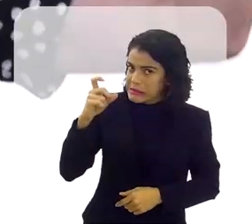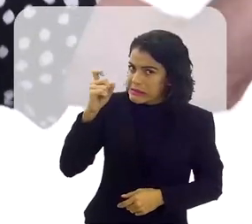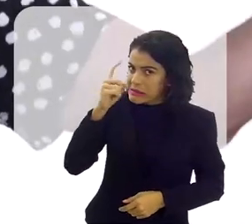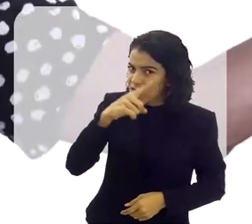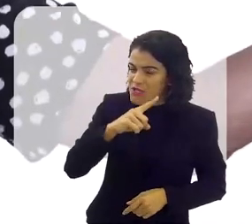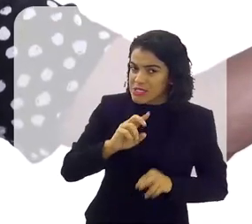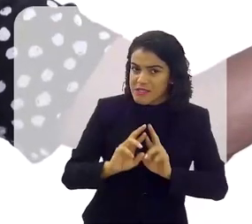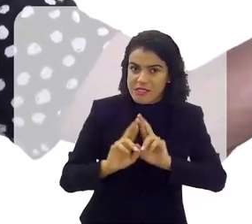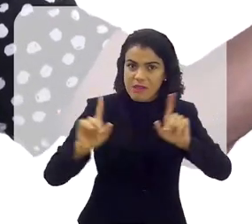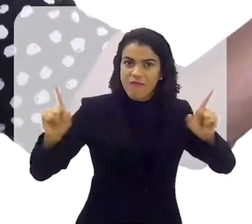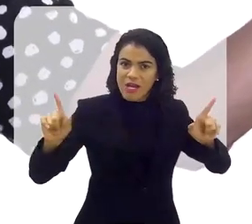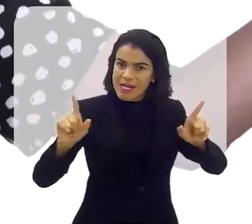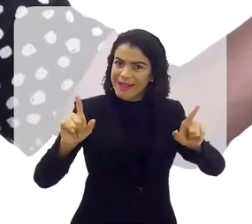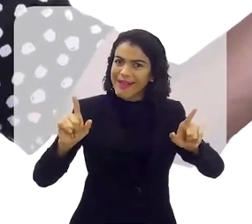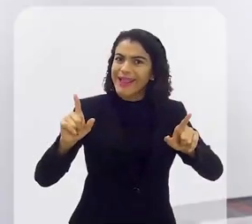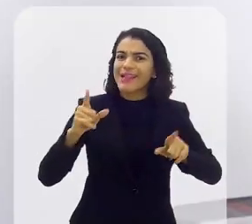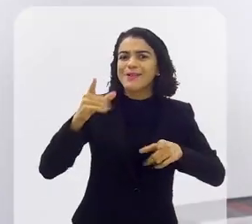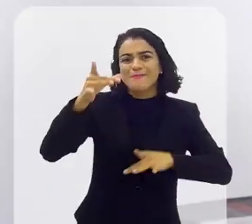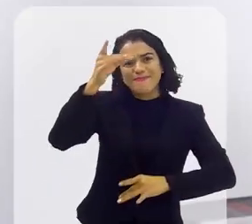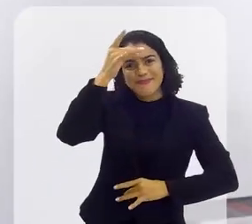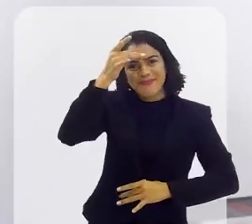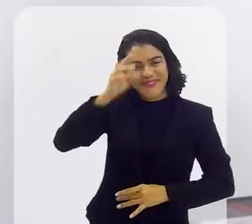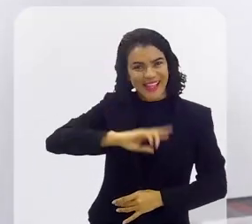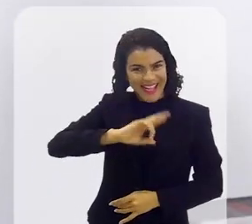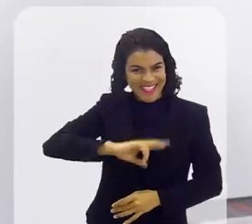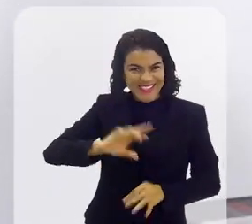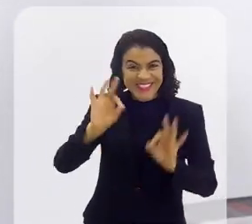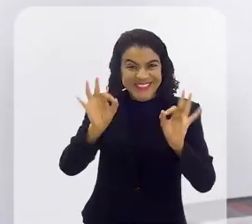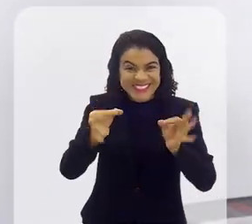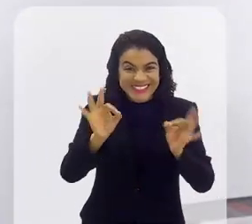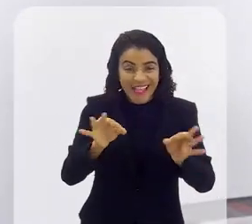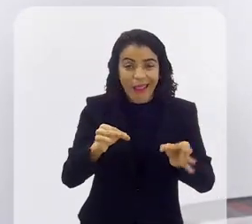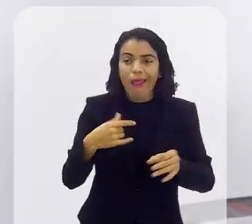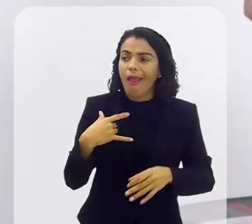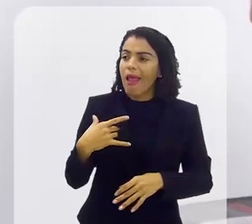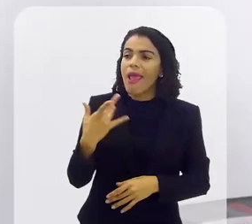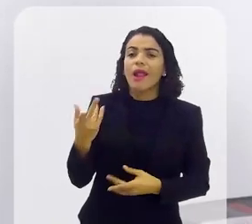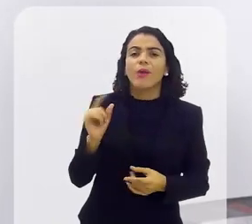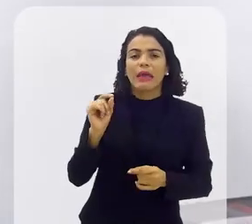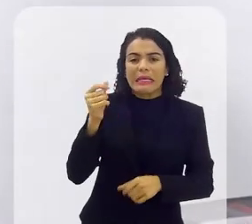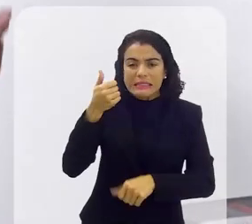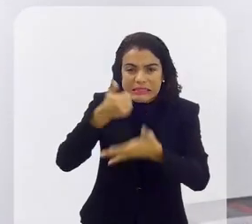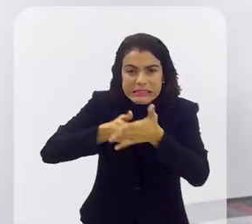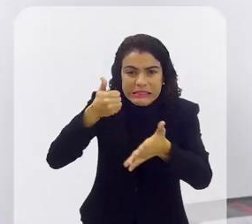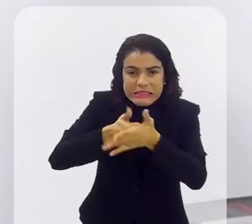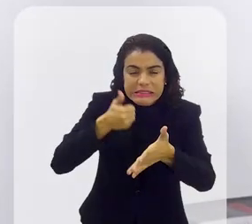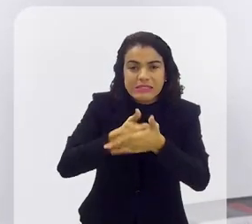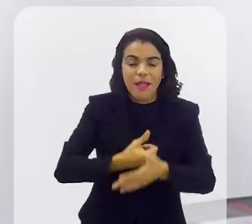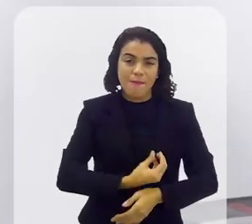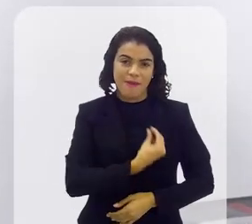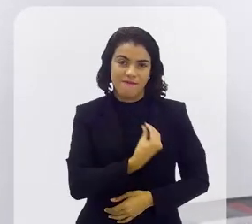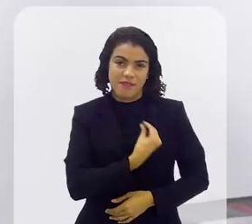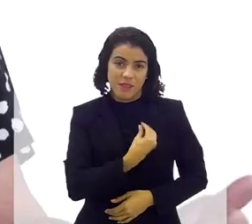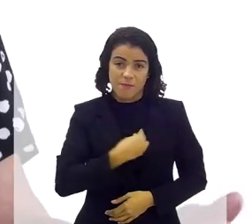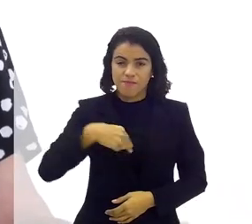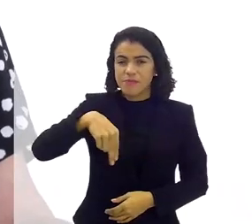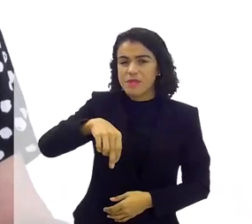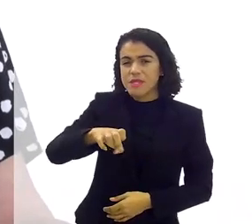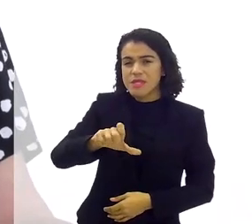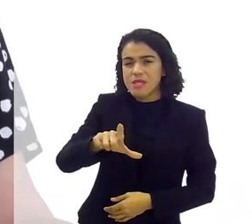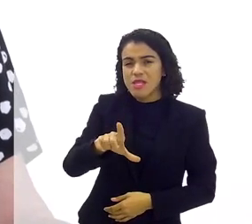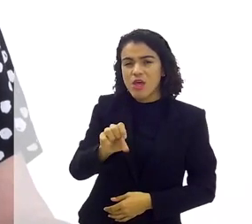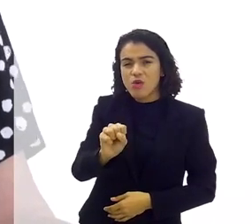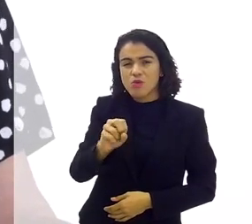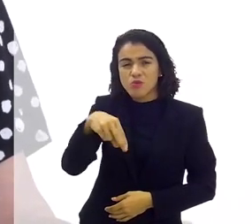que distância dos personagens religiosos que ele fez outros isso que ele briga pela vida muito ele já estava